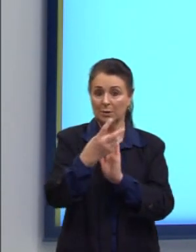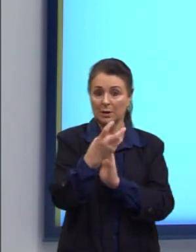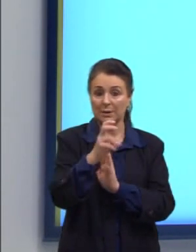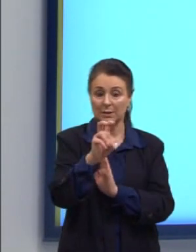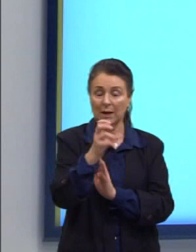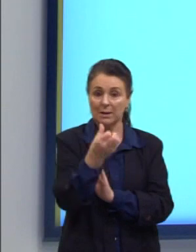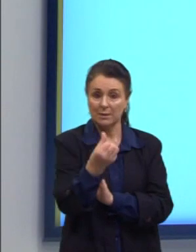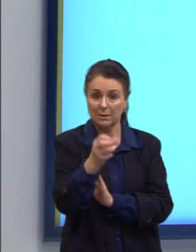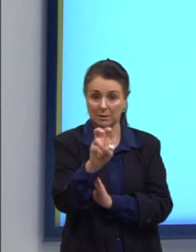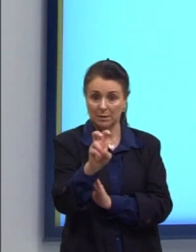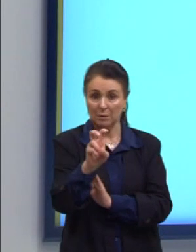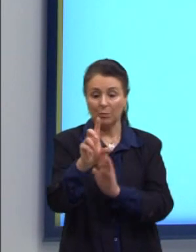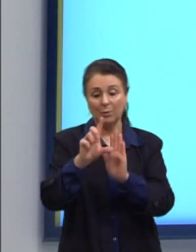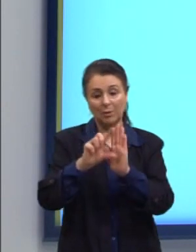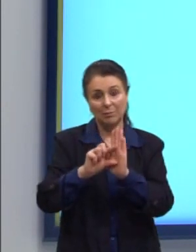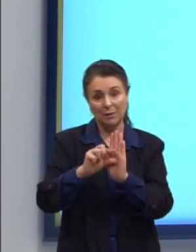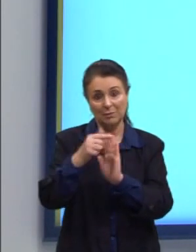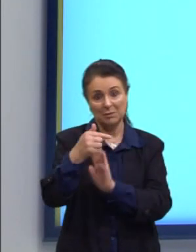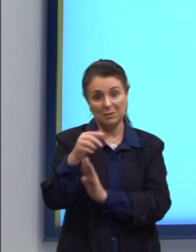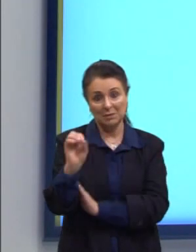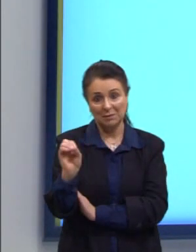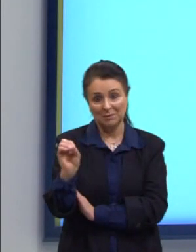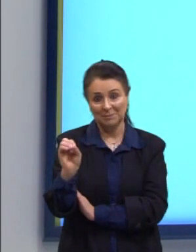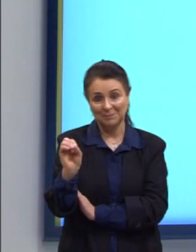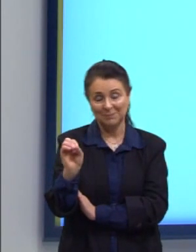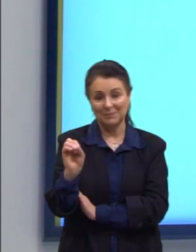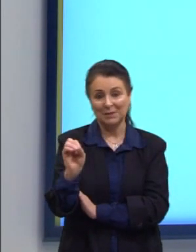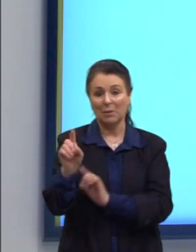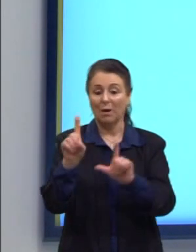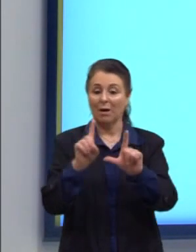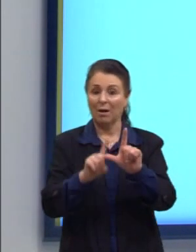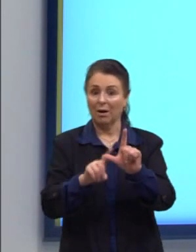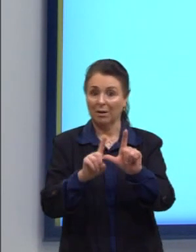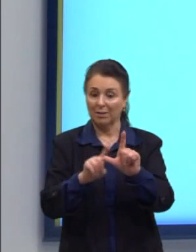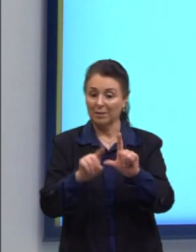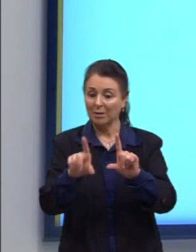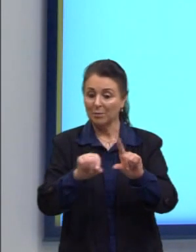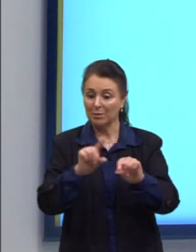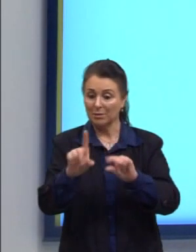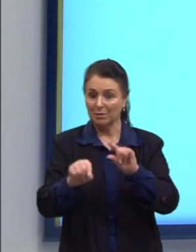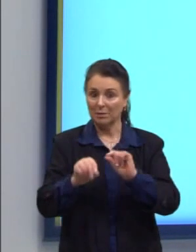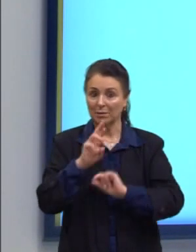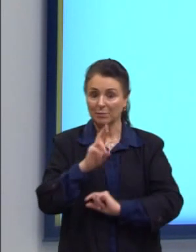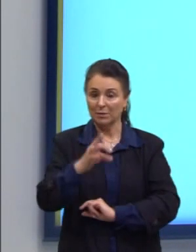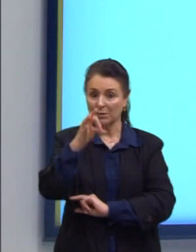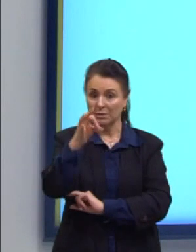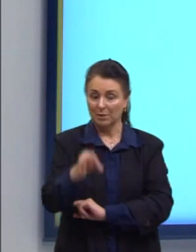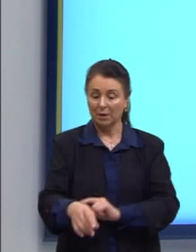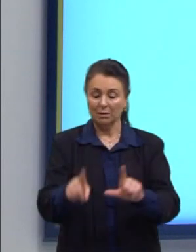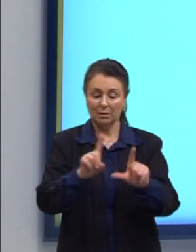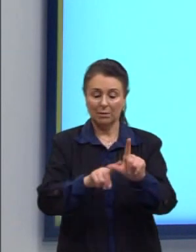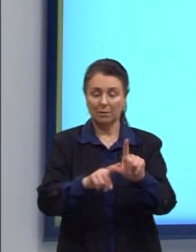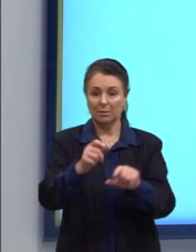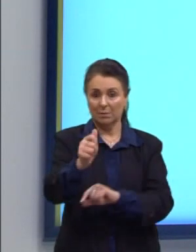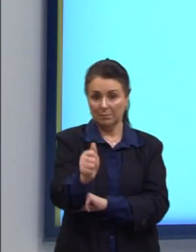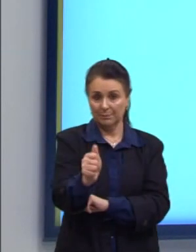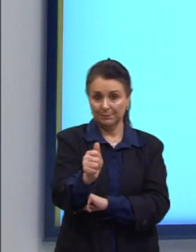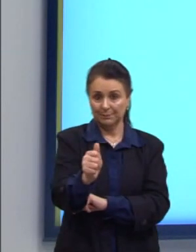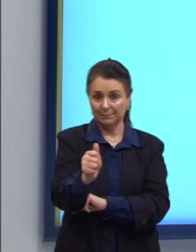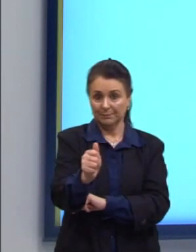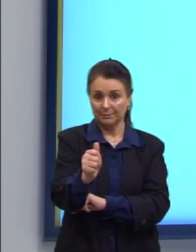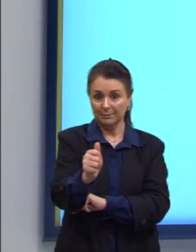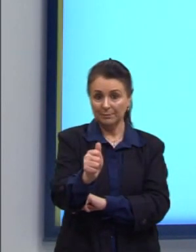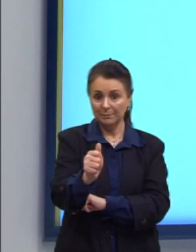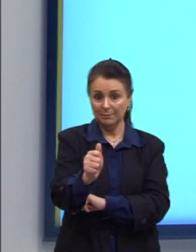e inferior a 70. Então, a letra correta, a alternativa correta seria a letra A, certo?